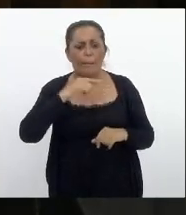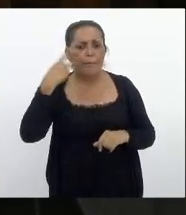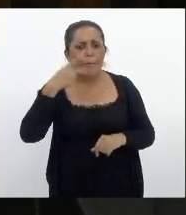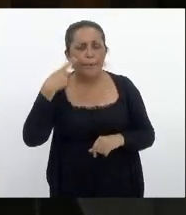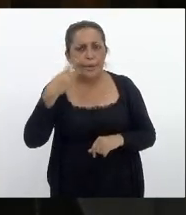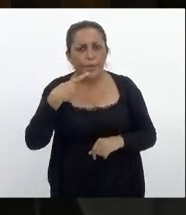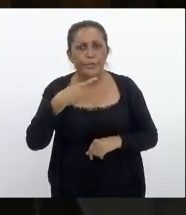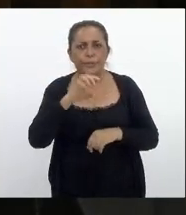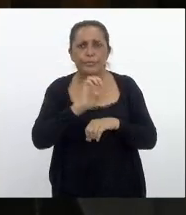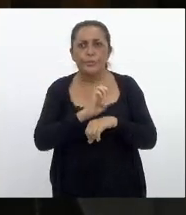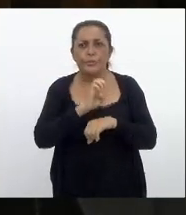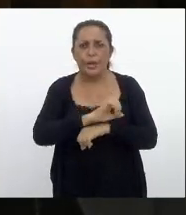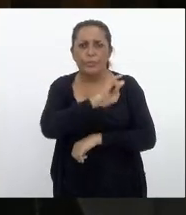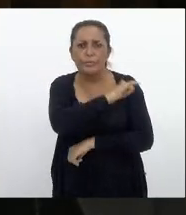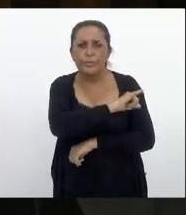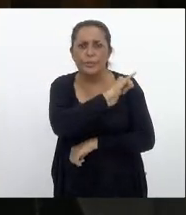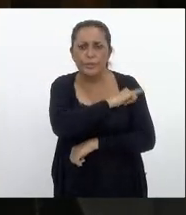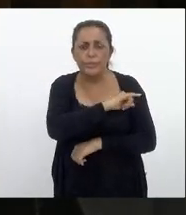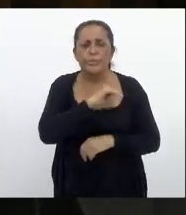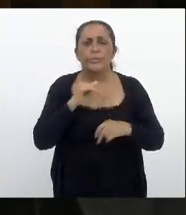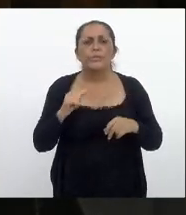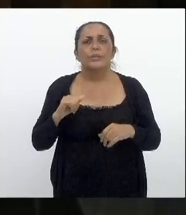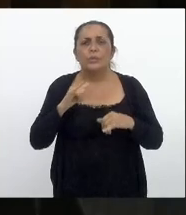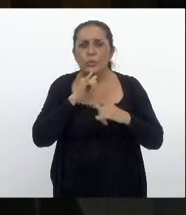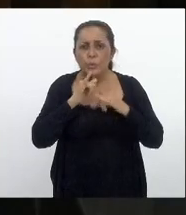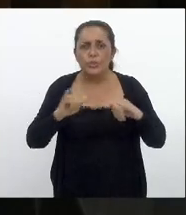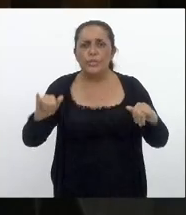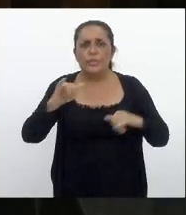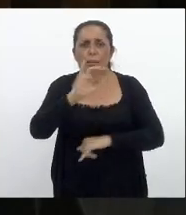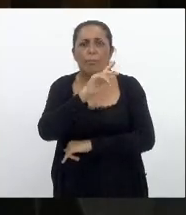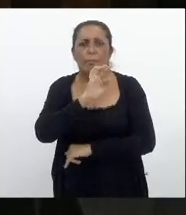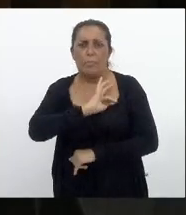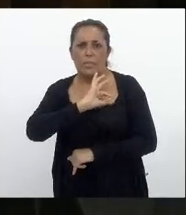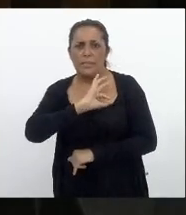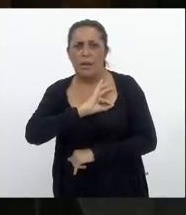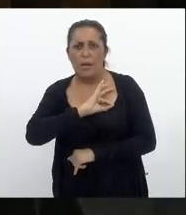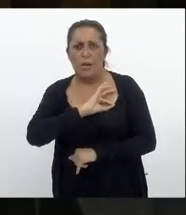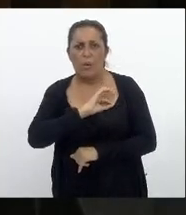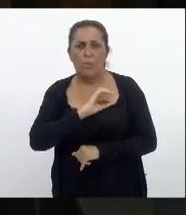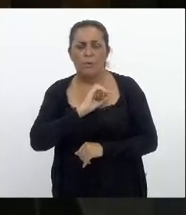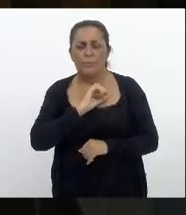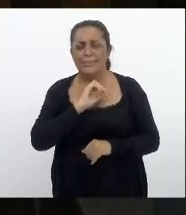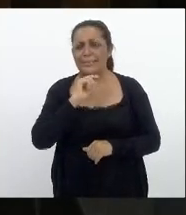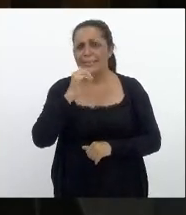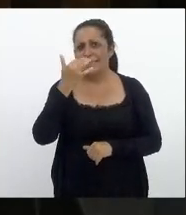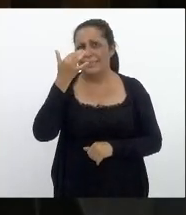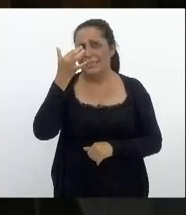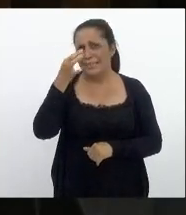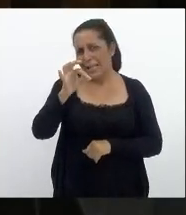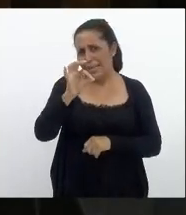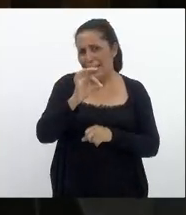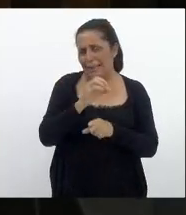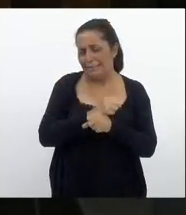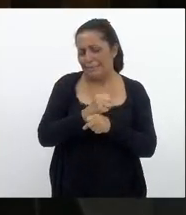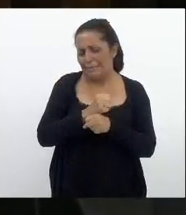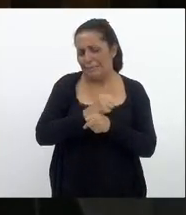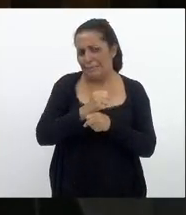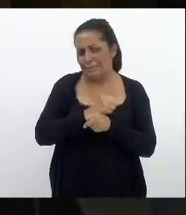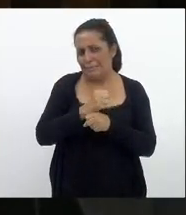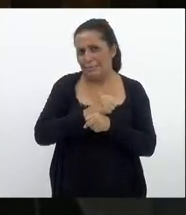do estado do Rio de Janeiro ficaram nas notícias policiais durante décadas no nosso país